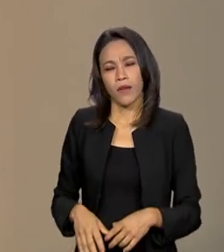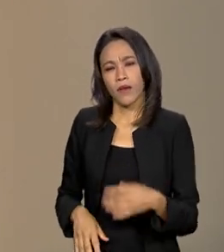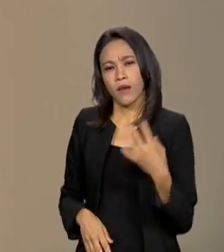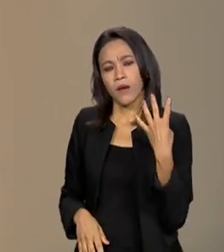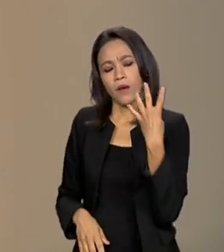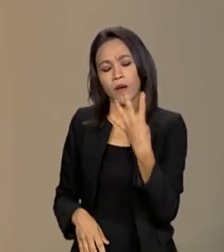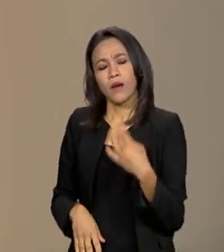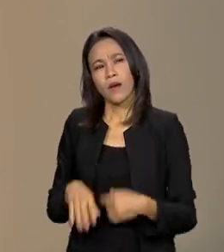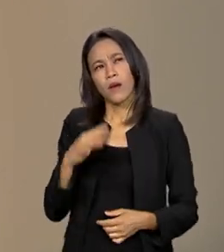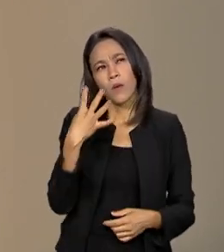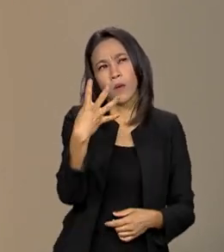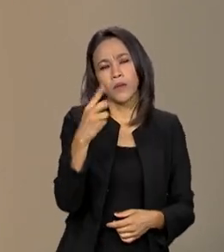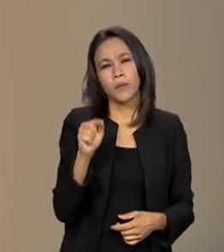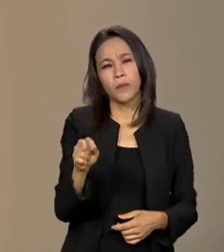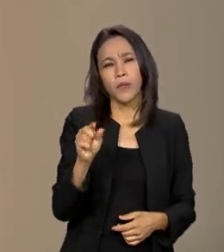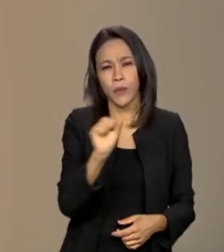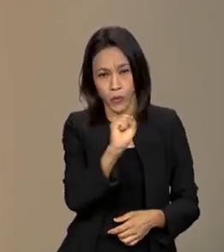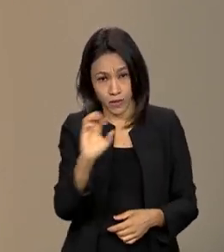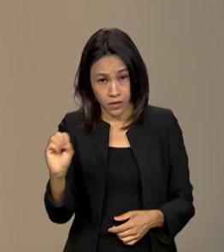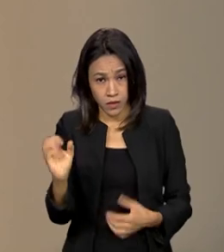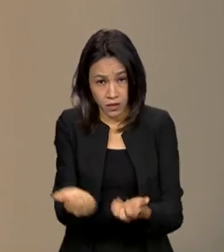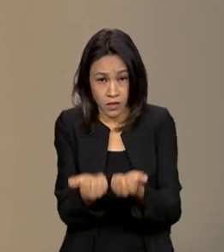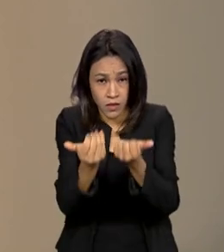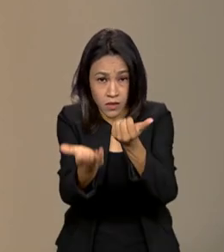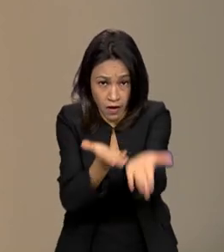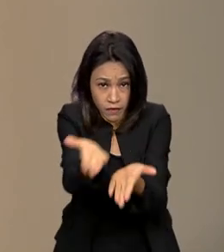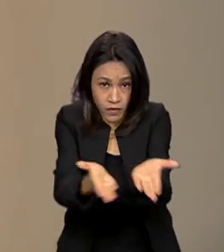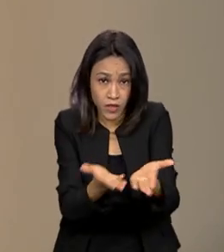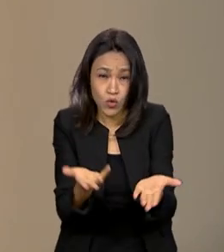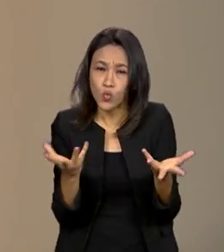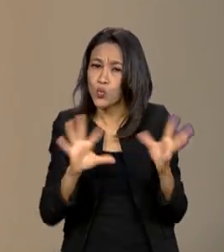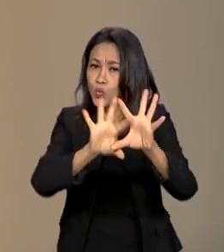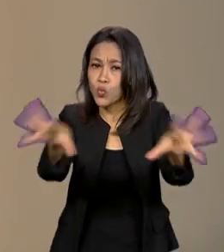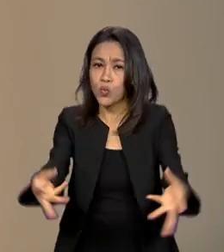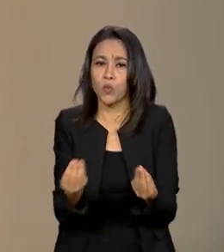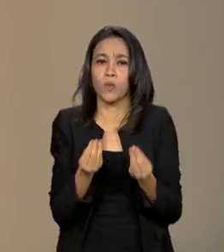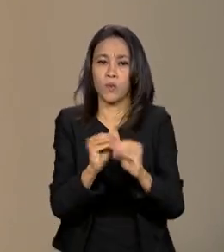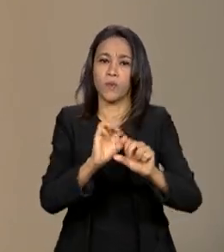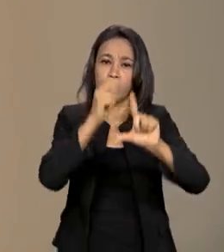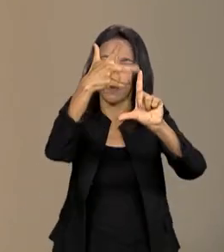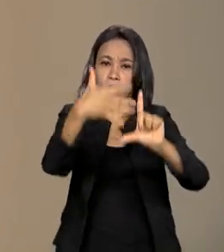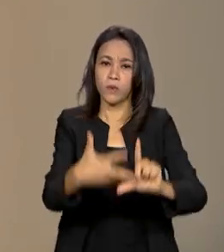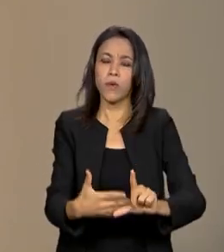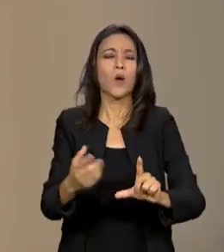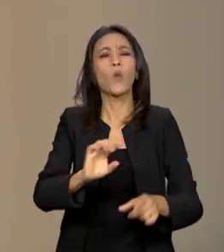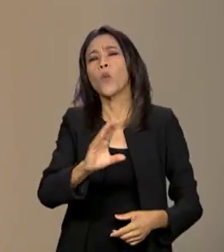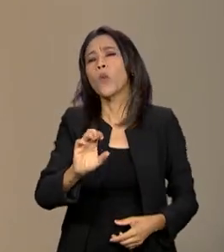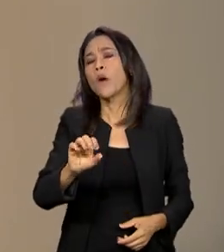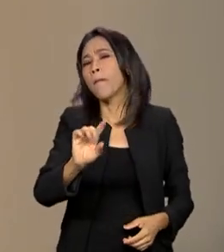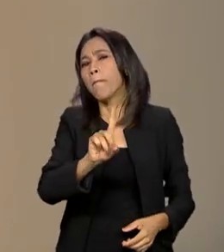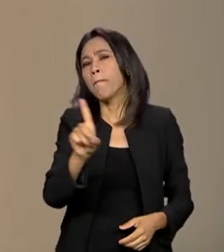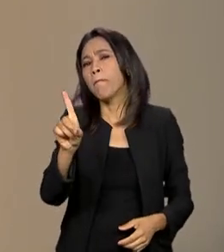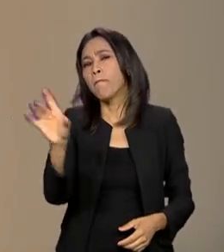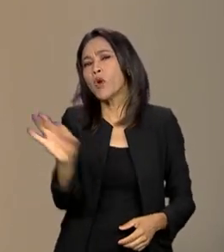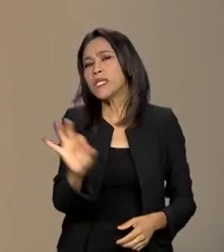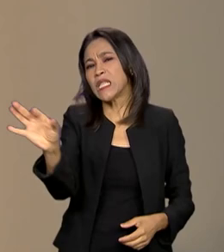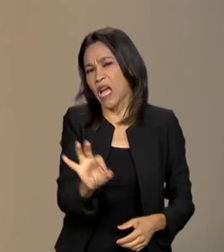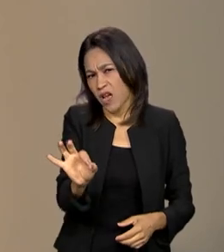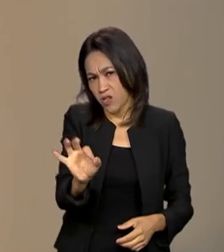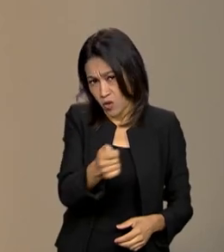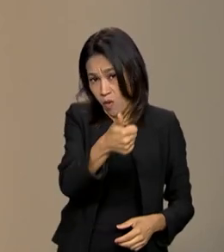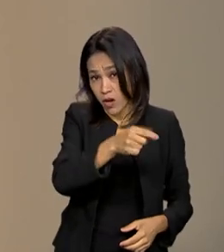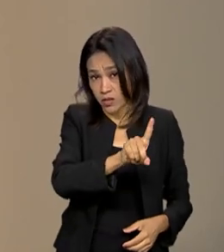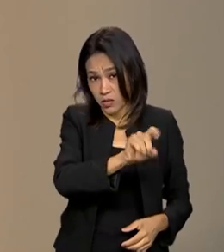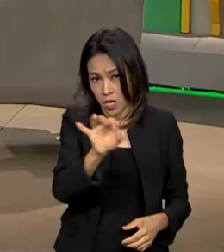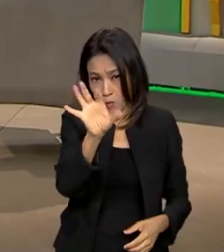.800 serviços federais totalmente digitalizados, correspondem a qual percentagem? Está chegando a quase 100%